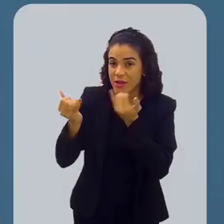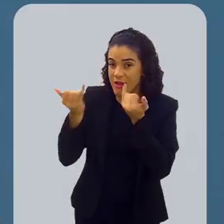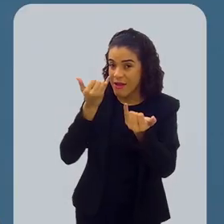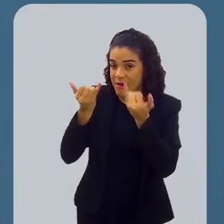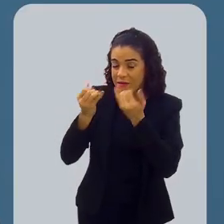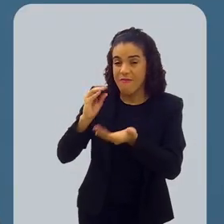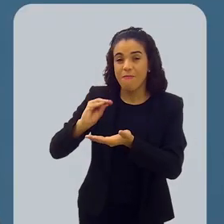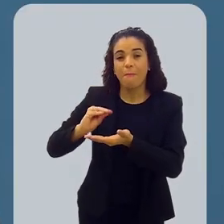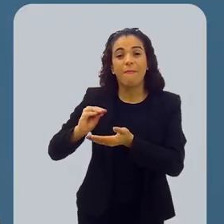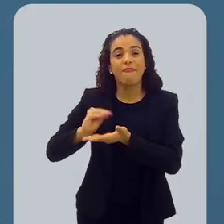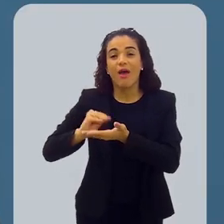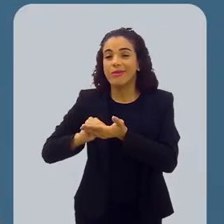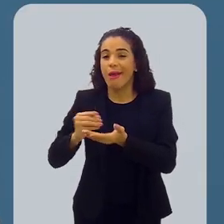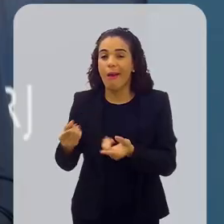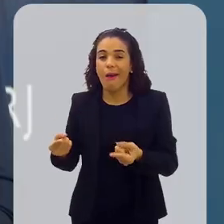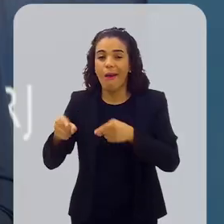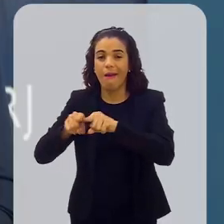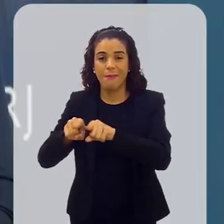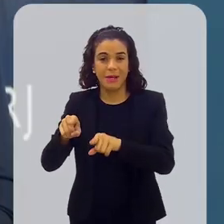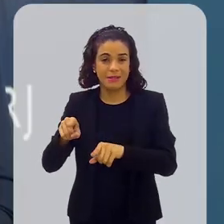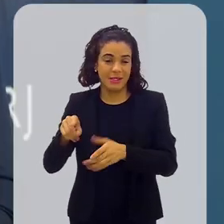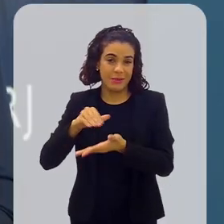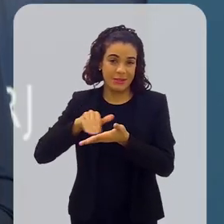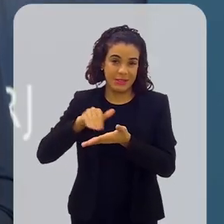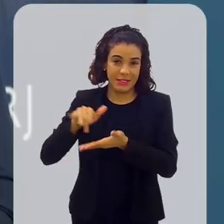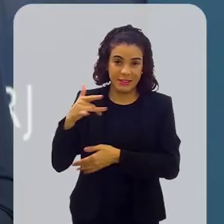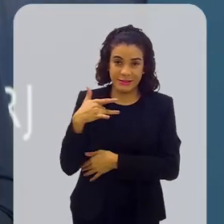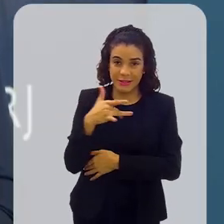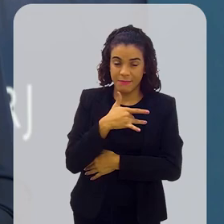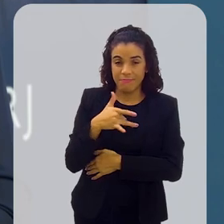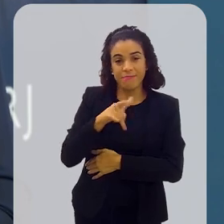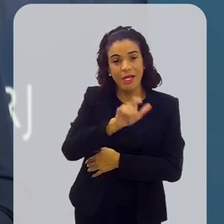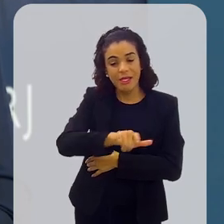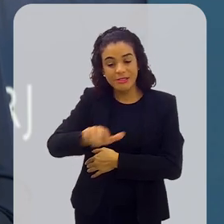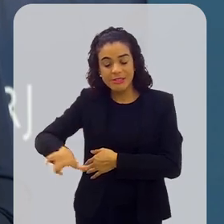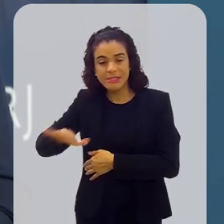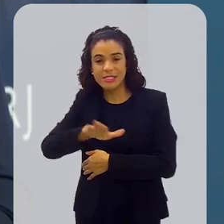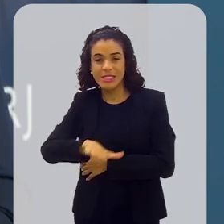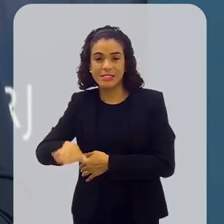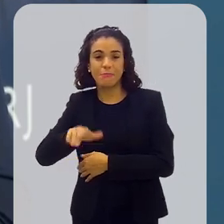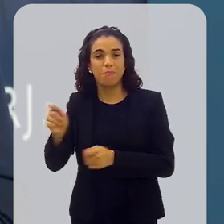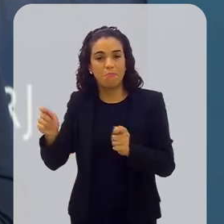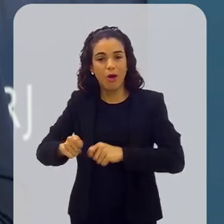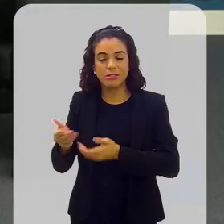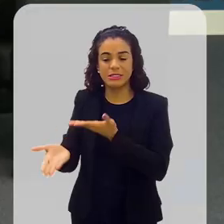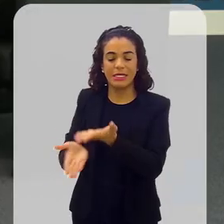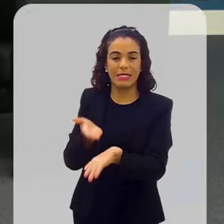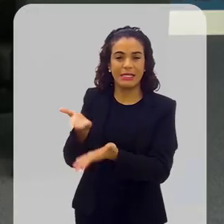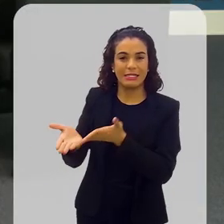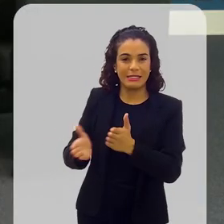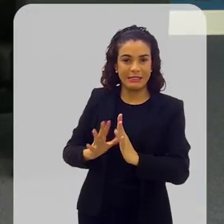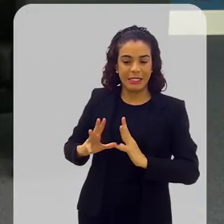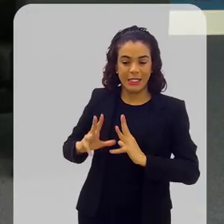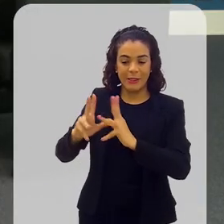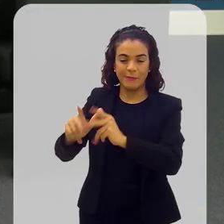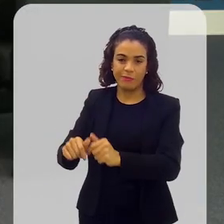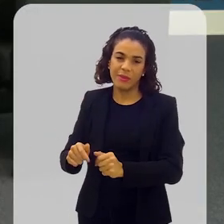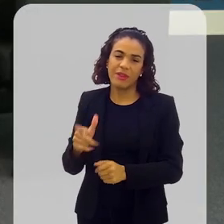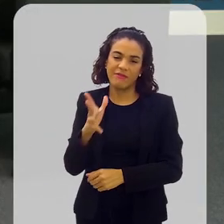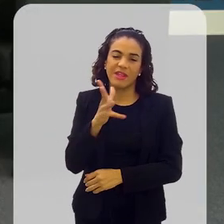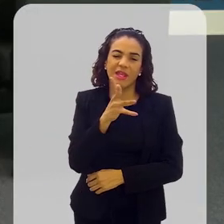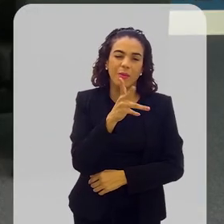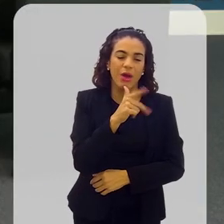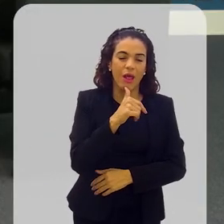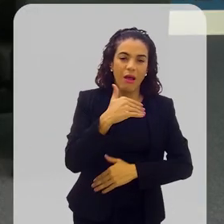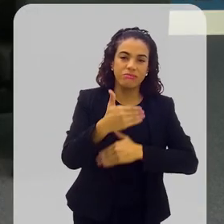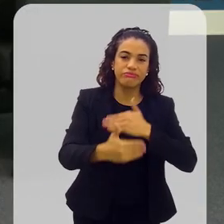informação, parceria com a saúde para que essas crianças possam ser atendidas na sua totalidade. É uma